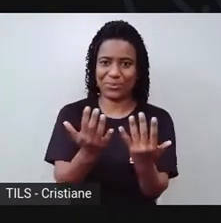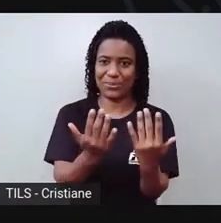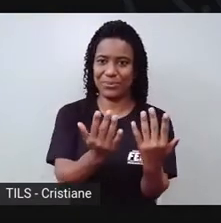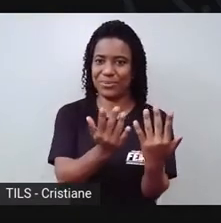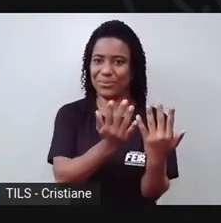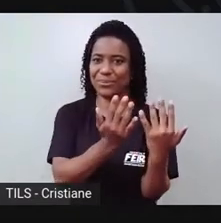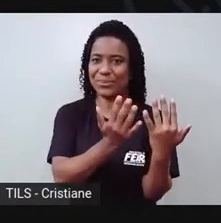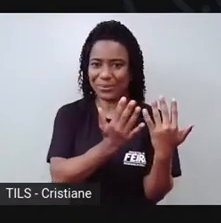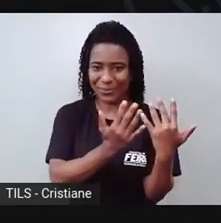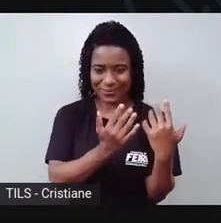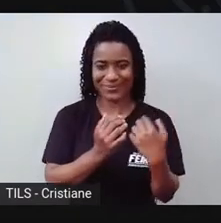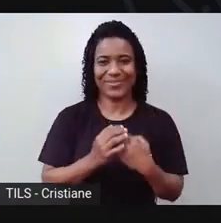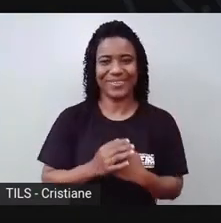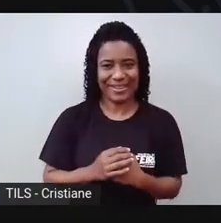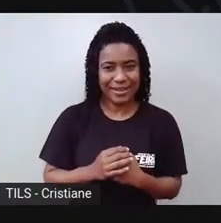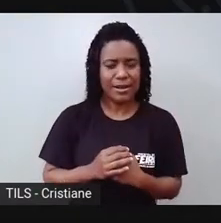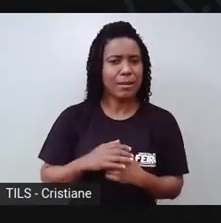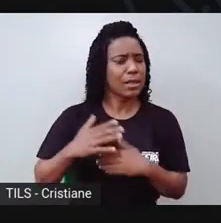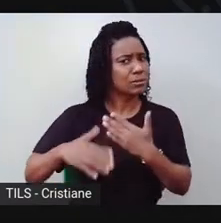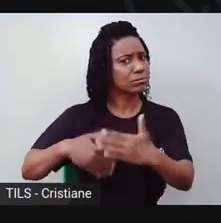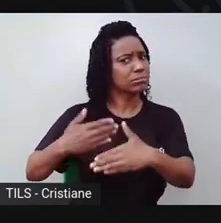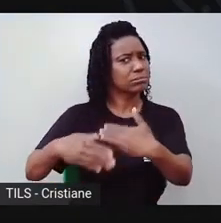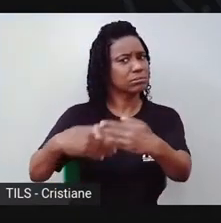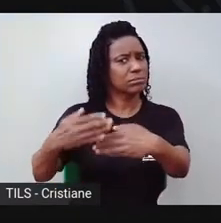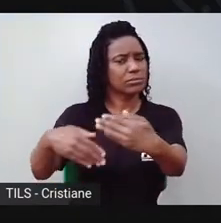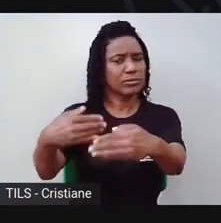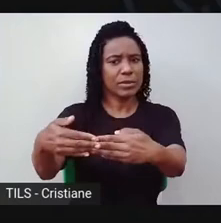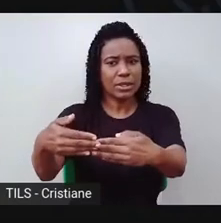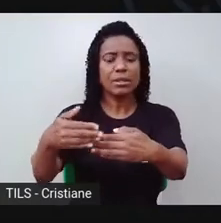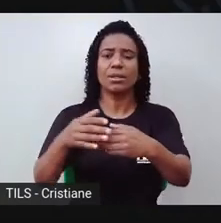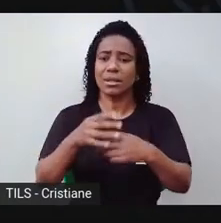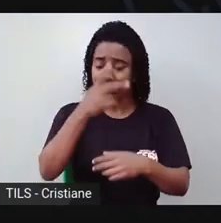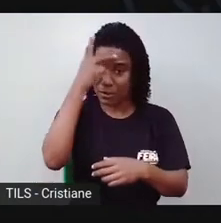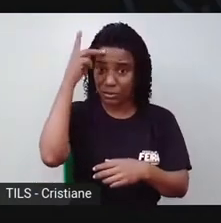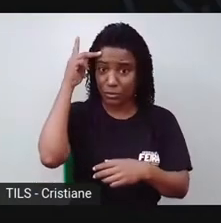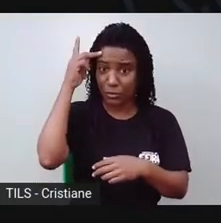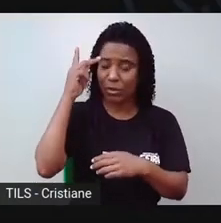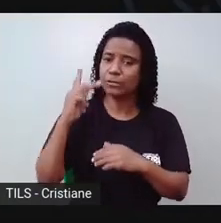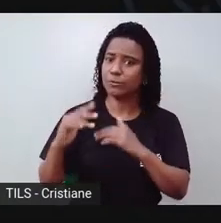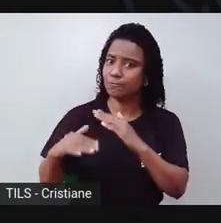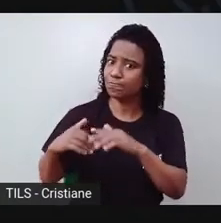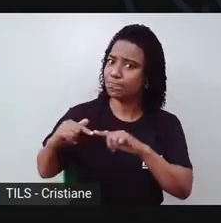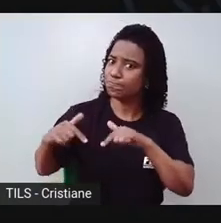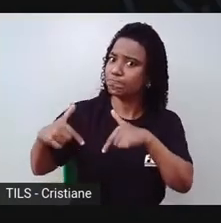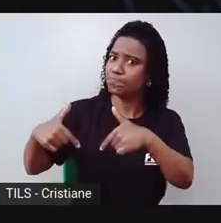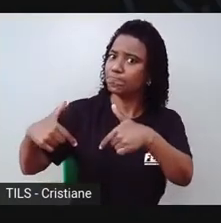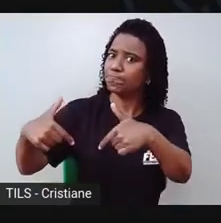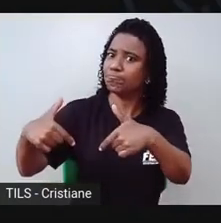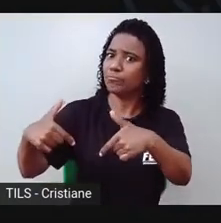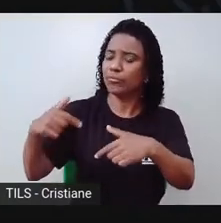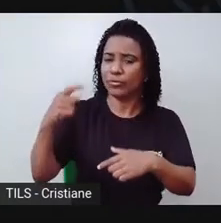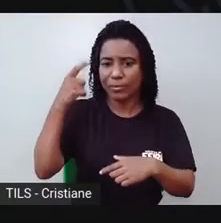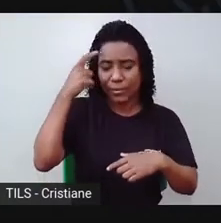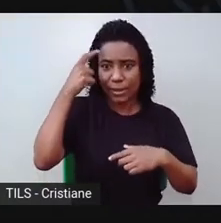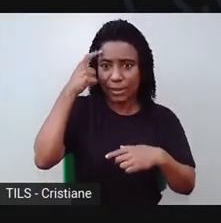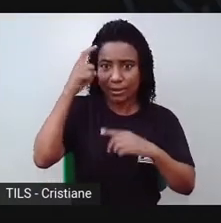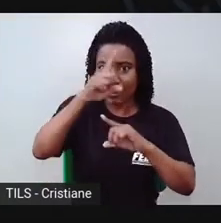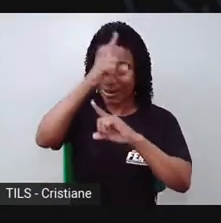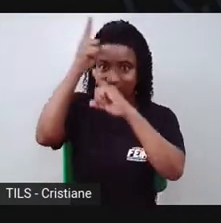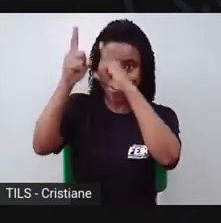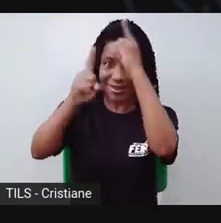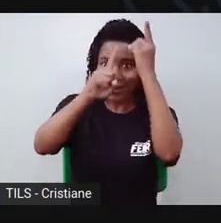foi evoluindo, né? Foi ficando cada dia mais criativo, cada dia mais inteligente. Aí, passou-se